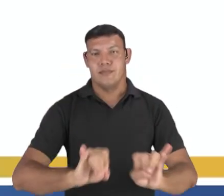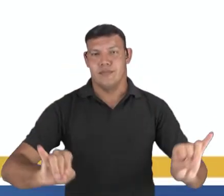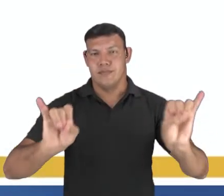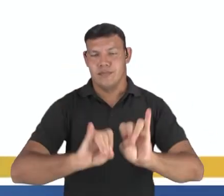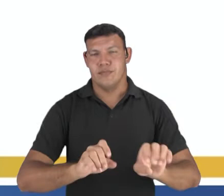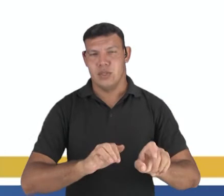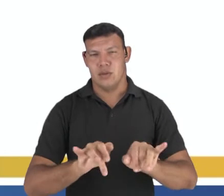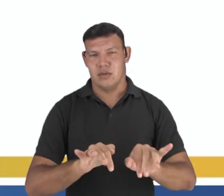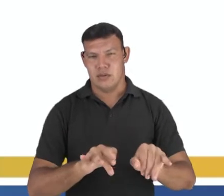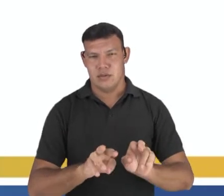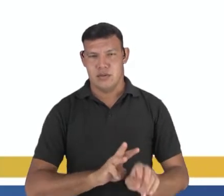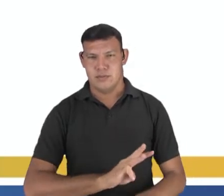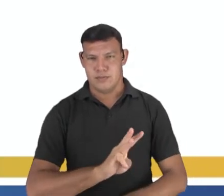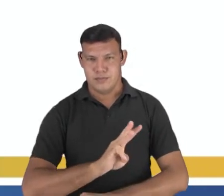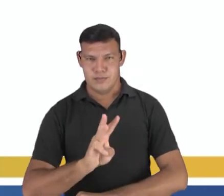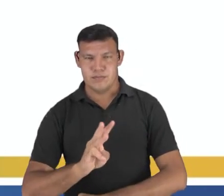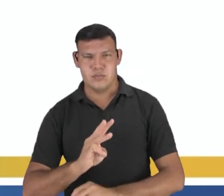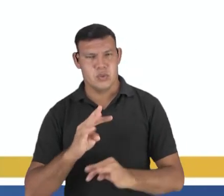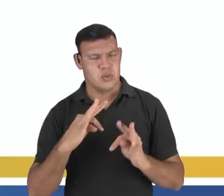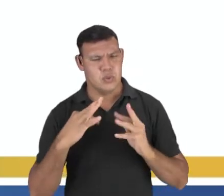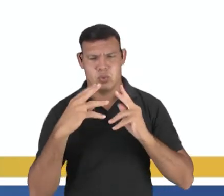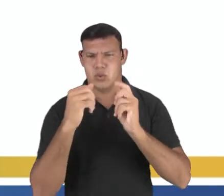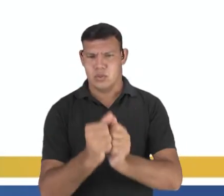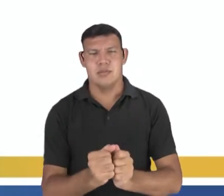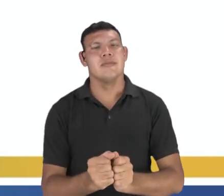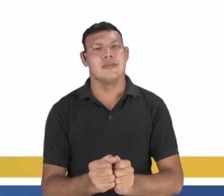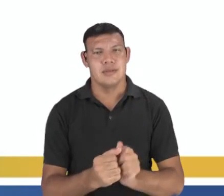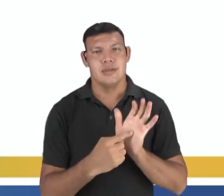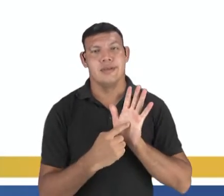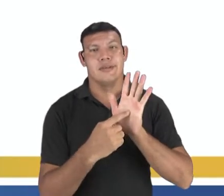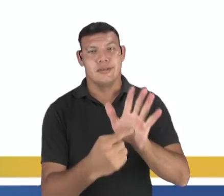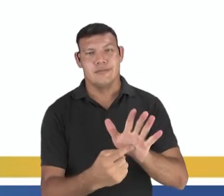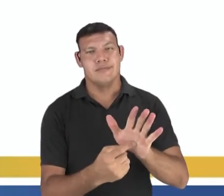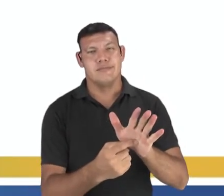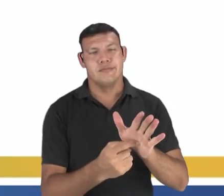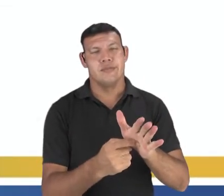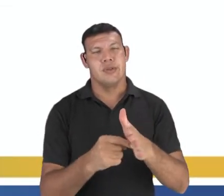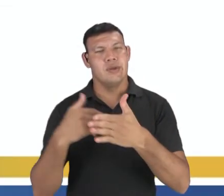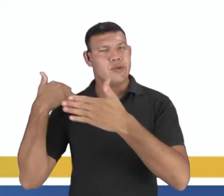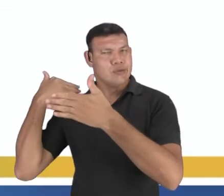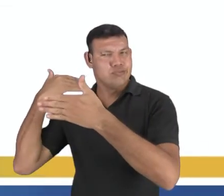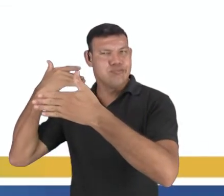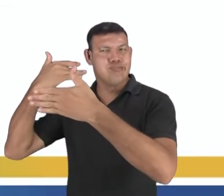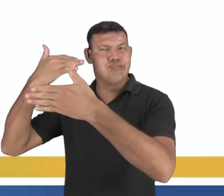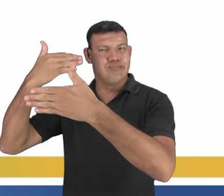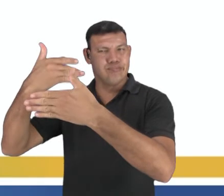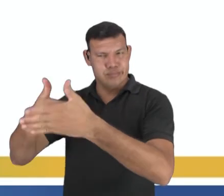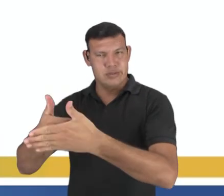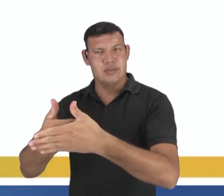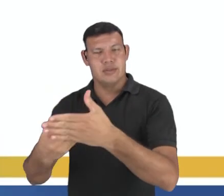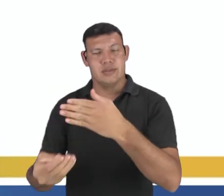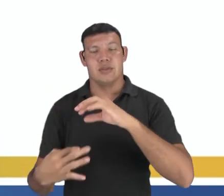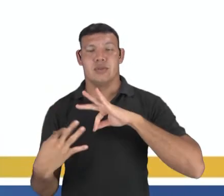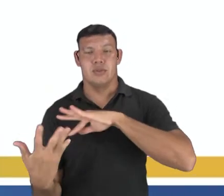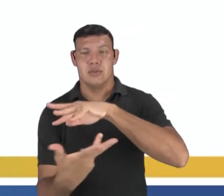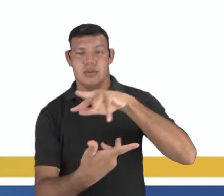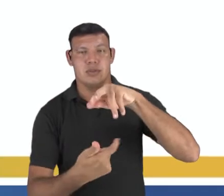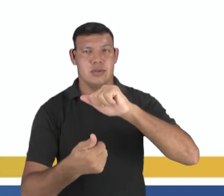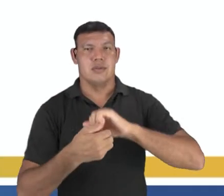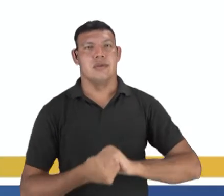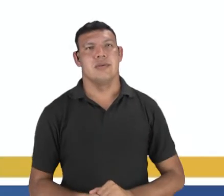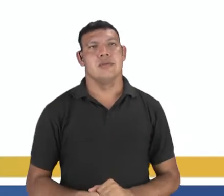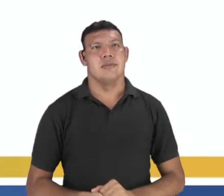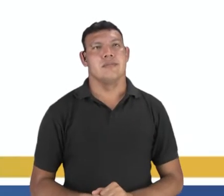história da informática. Lá vocês podem acessar esse artigo de forma completa que vai mostrar essa trajetória da informática no